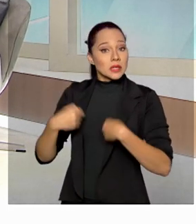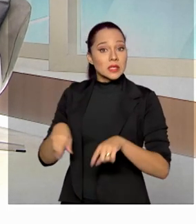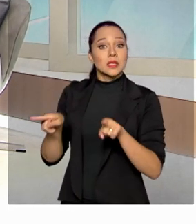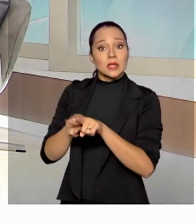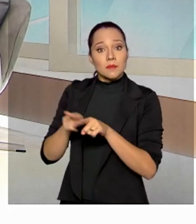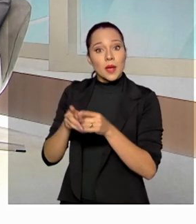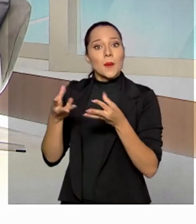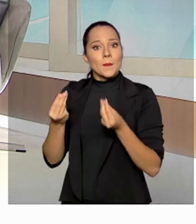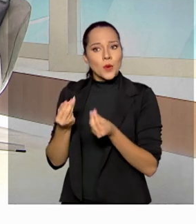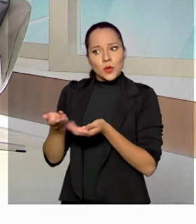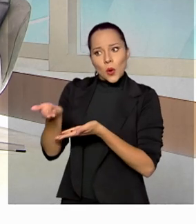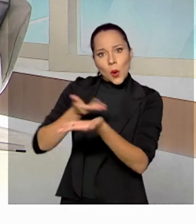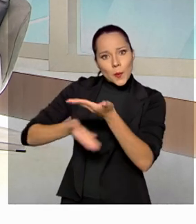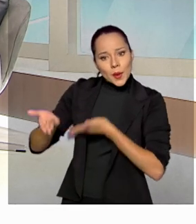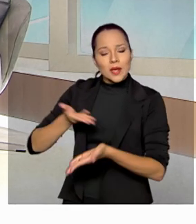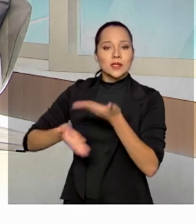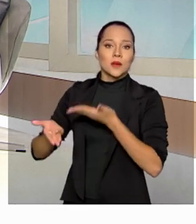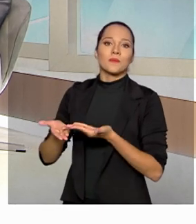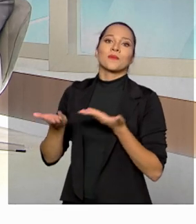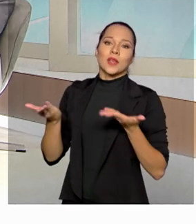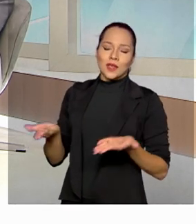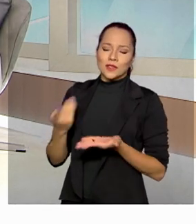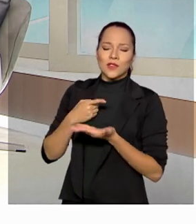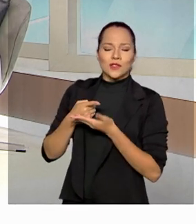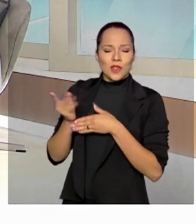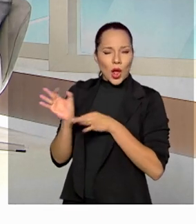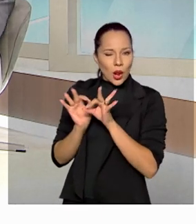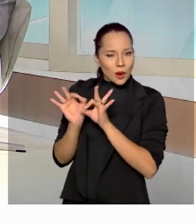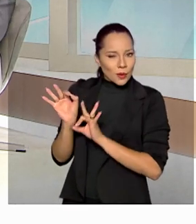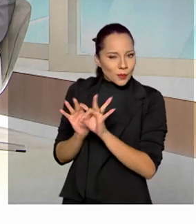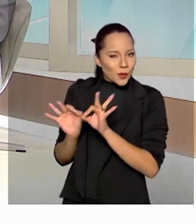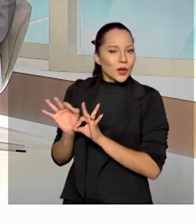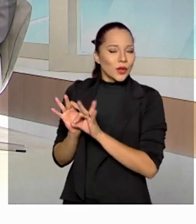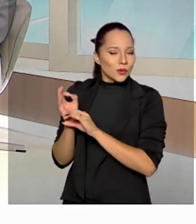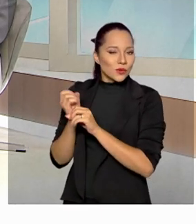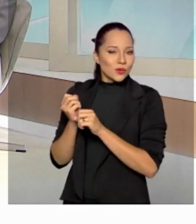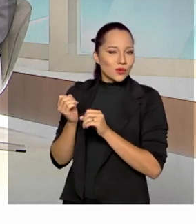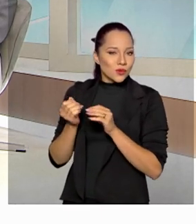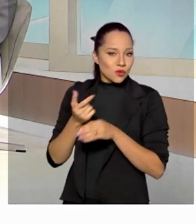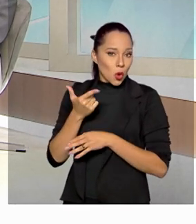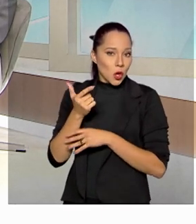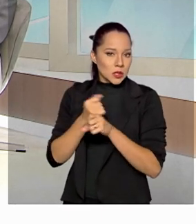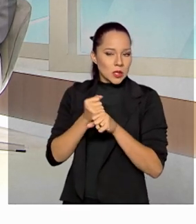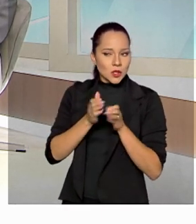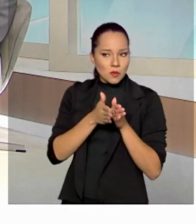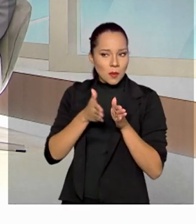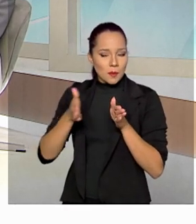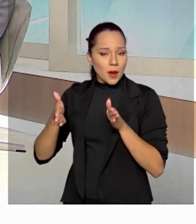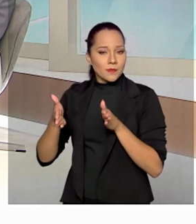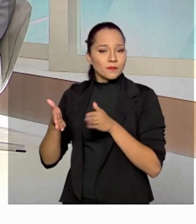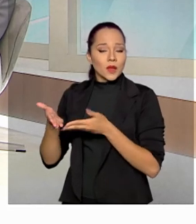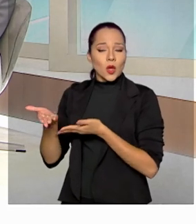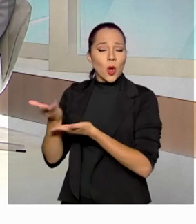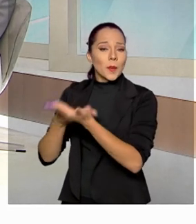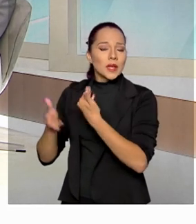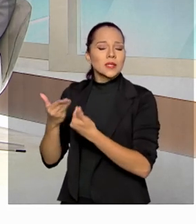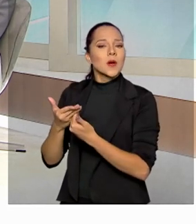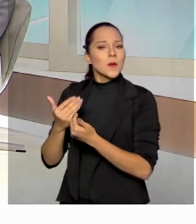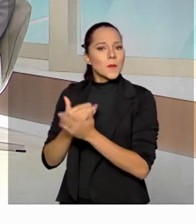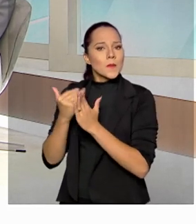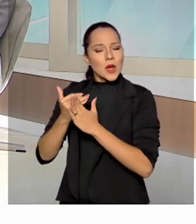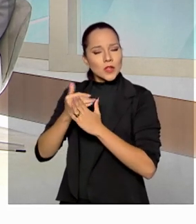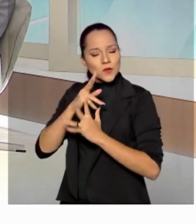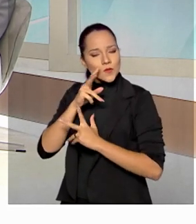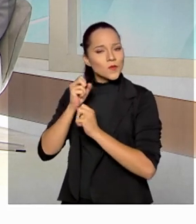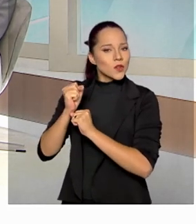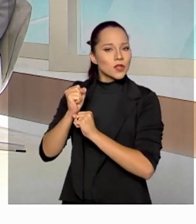muita cooperação. E isso nós estamos construindo, nos últimos dois anos, cooperações bastante firmes e